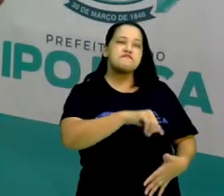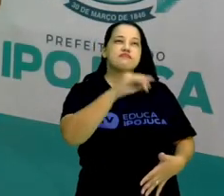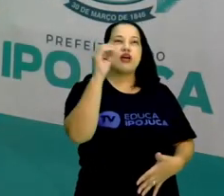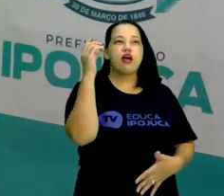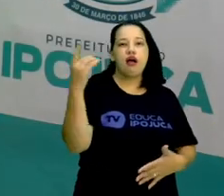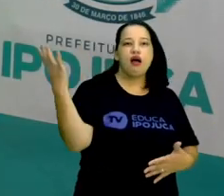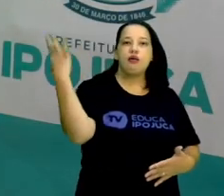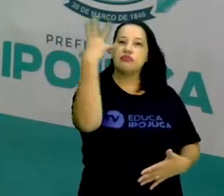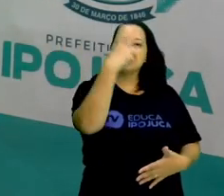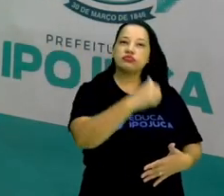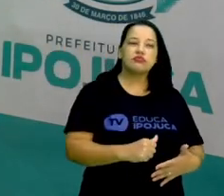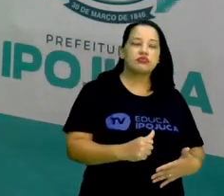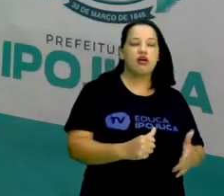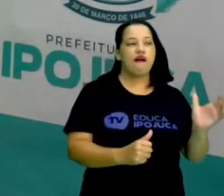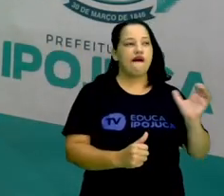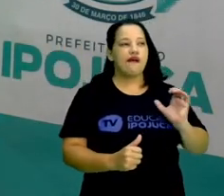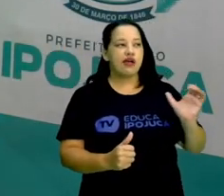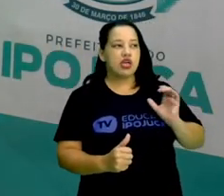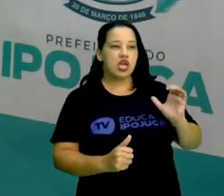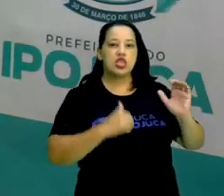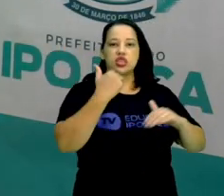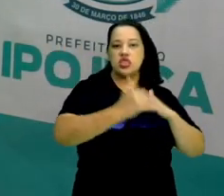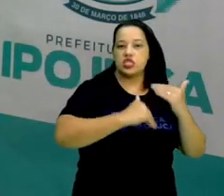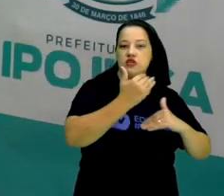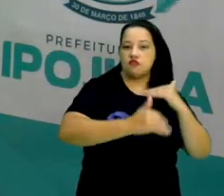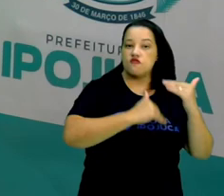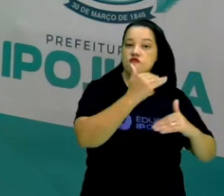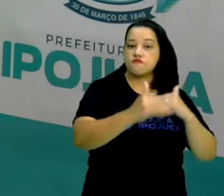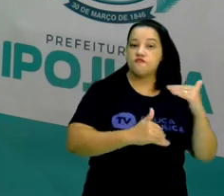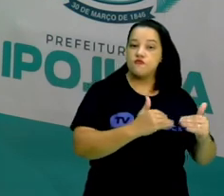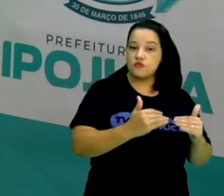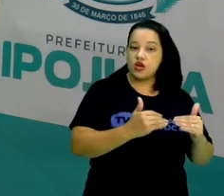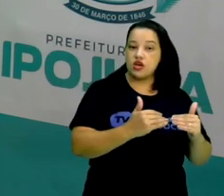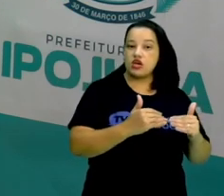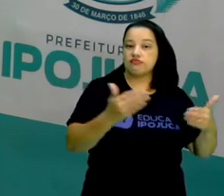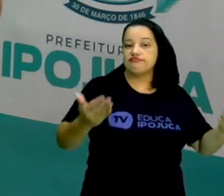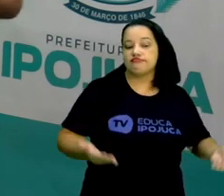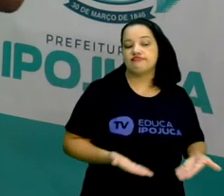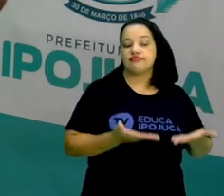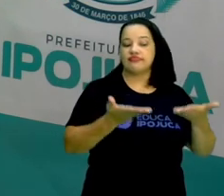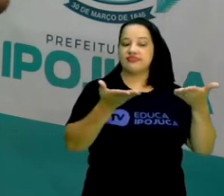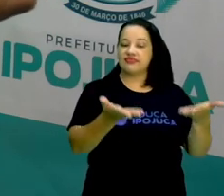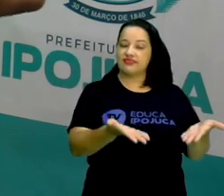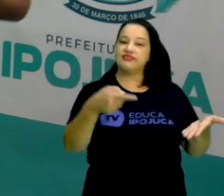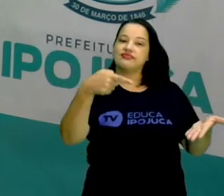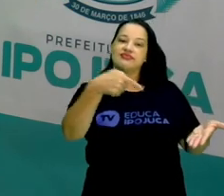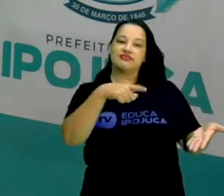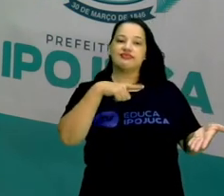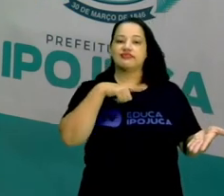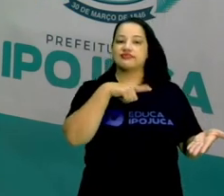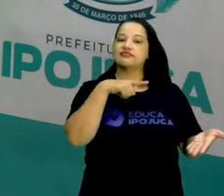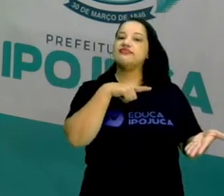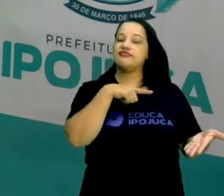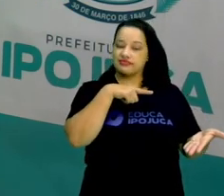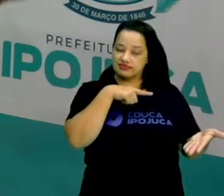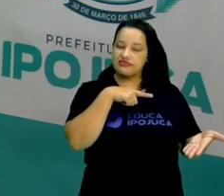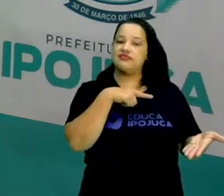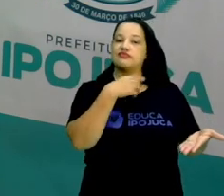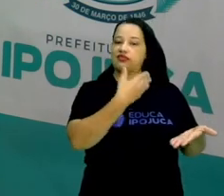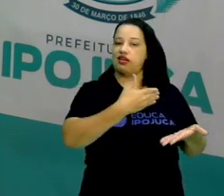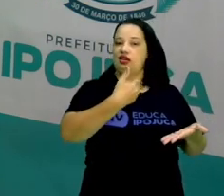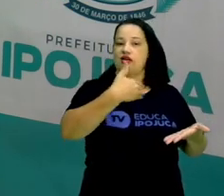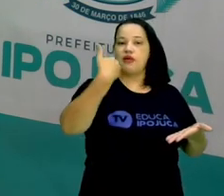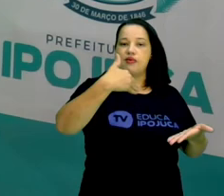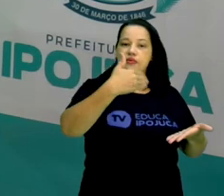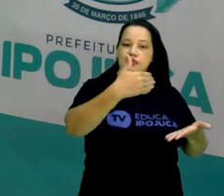belezas e riquezas, os desenvolvimentos que acabou a nossa cidade tendo ao longo